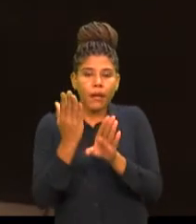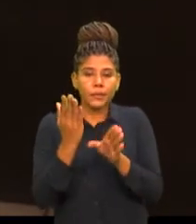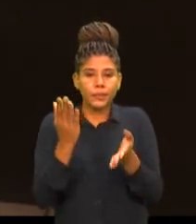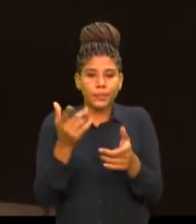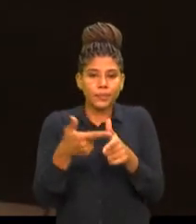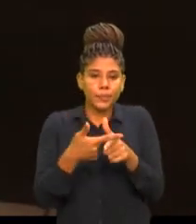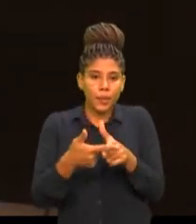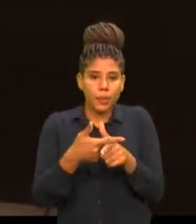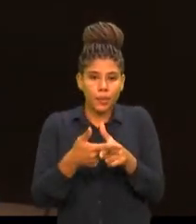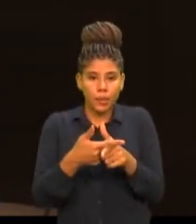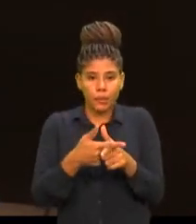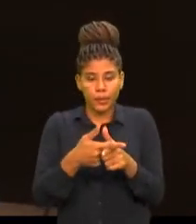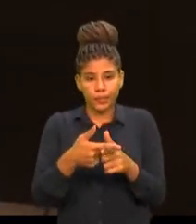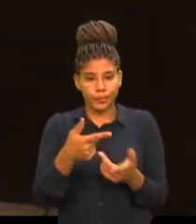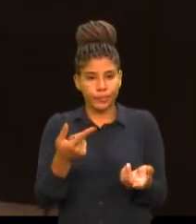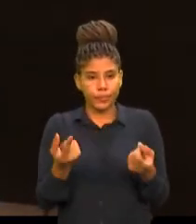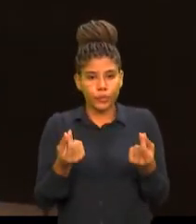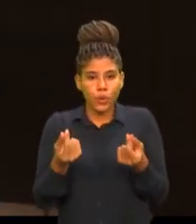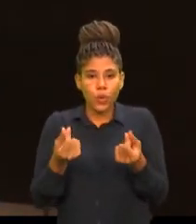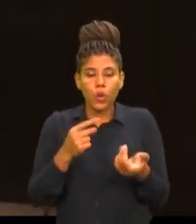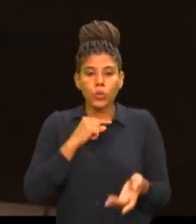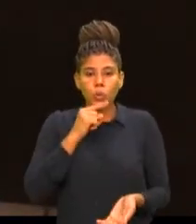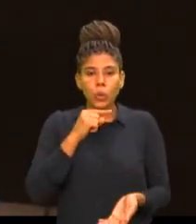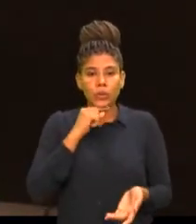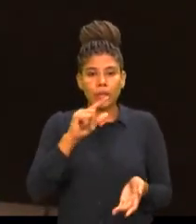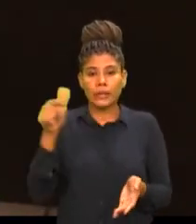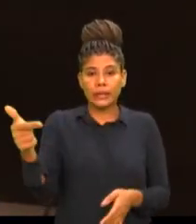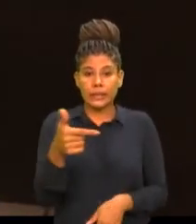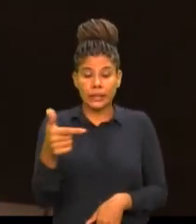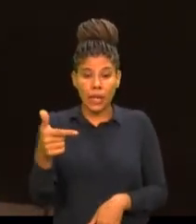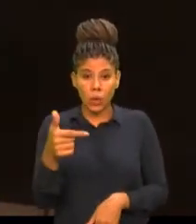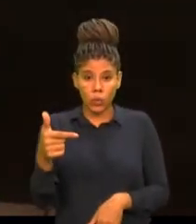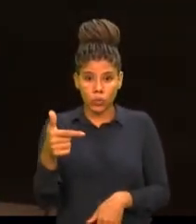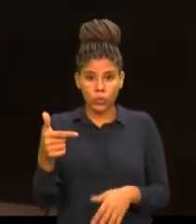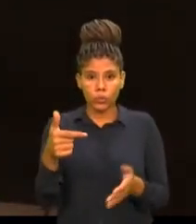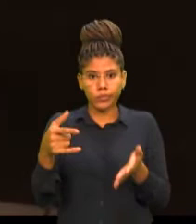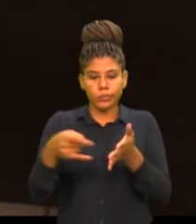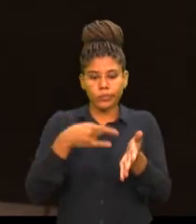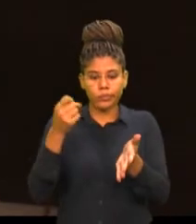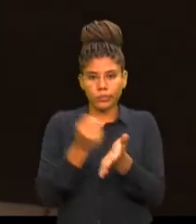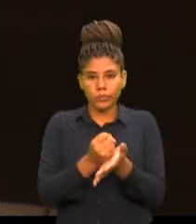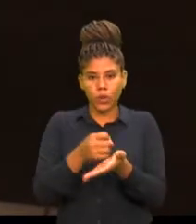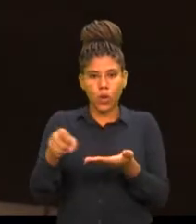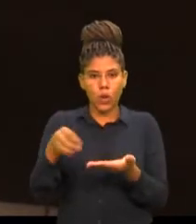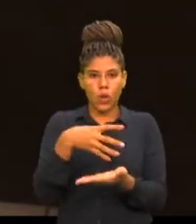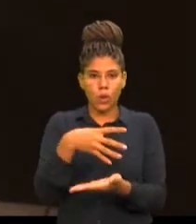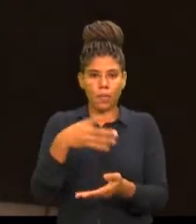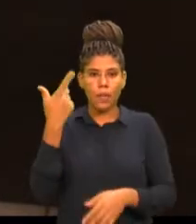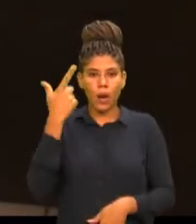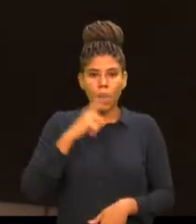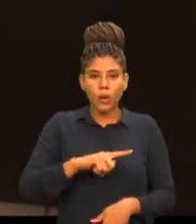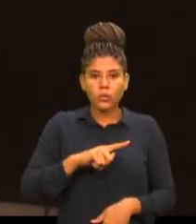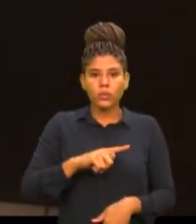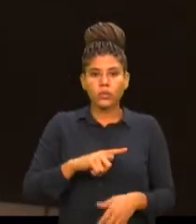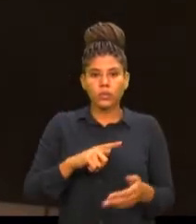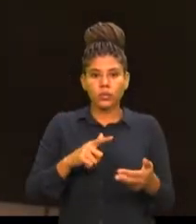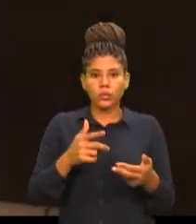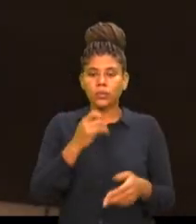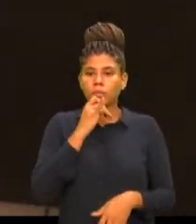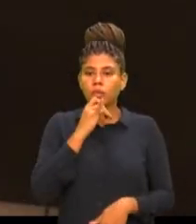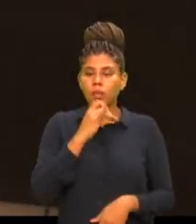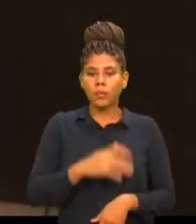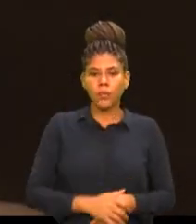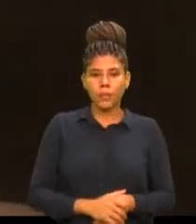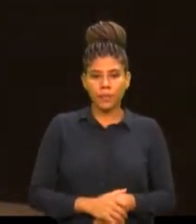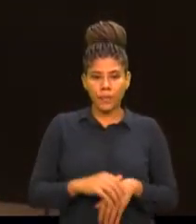recentes, não conseguem emitir a documentação básica, tanto para ter outras documentações, por exemplo, a